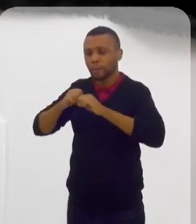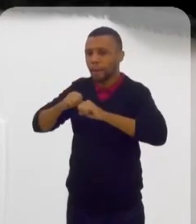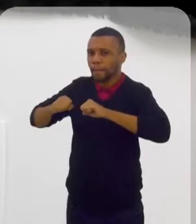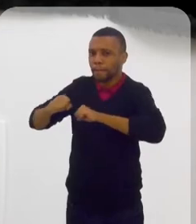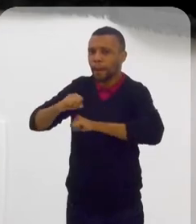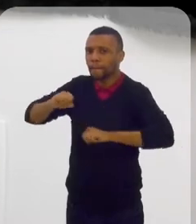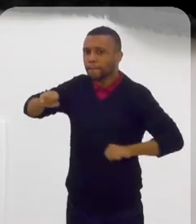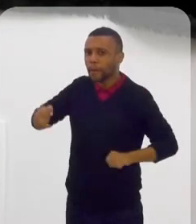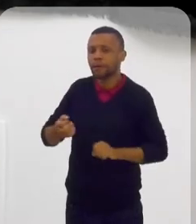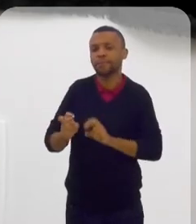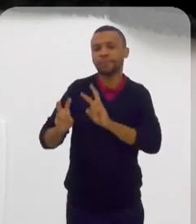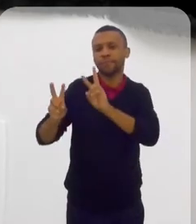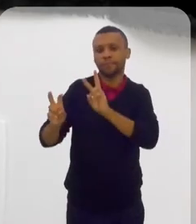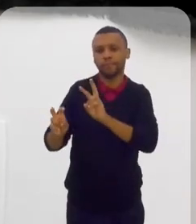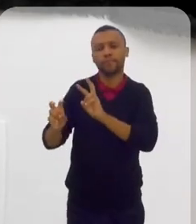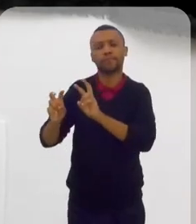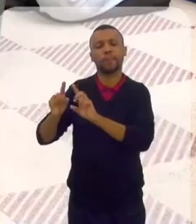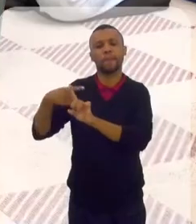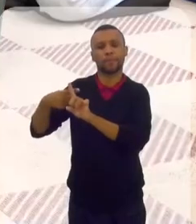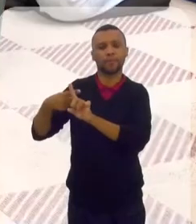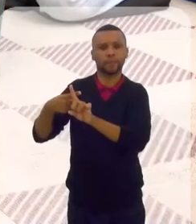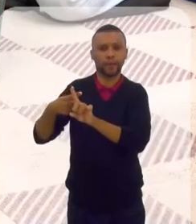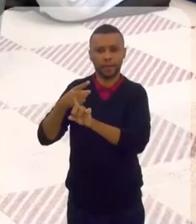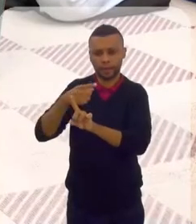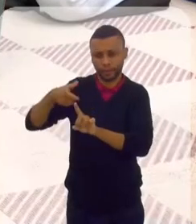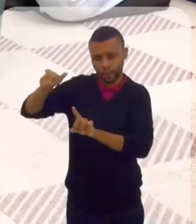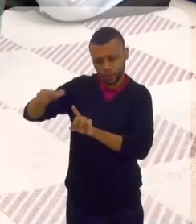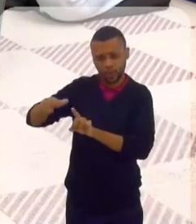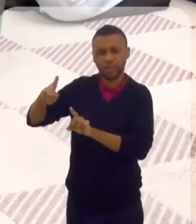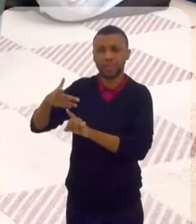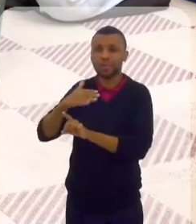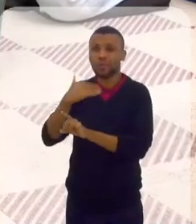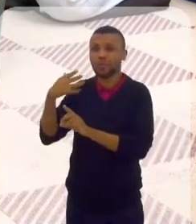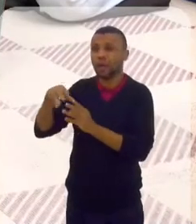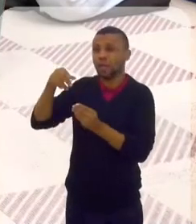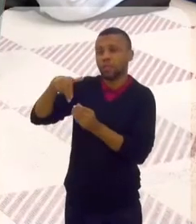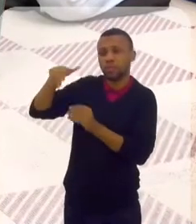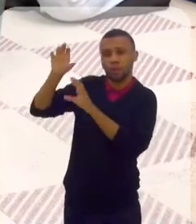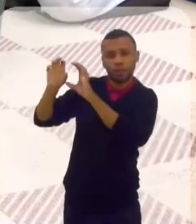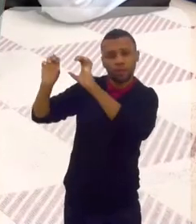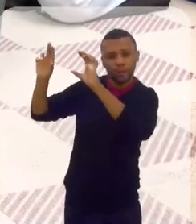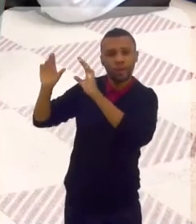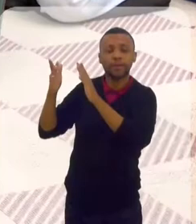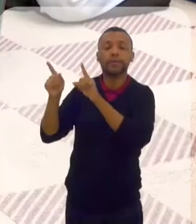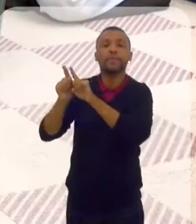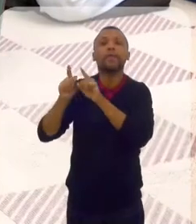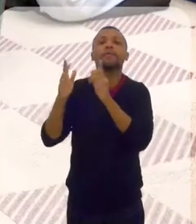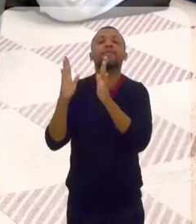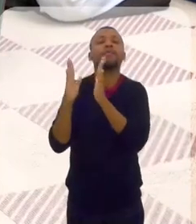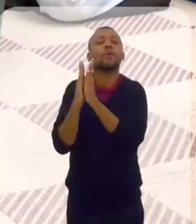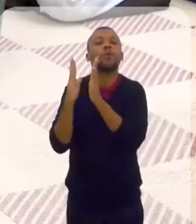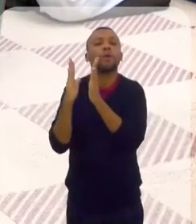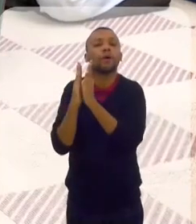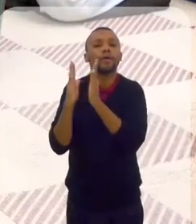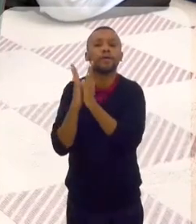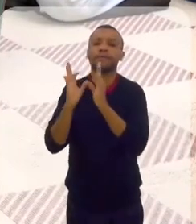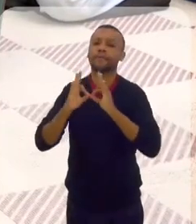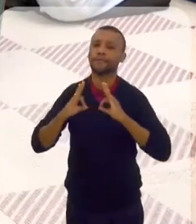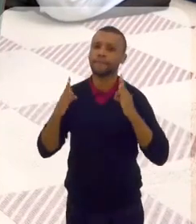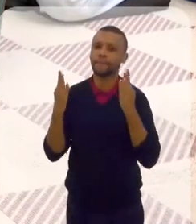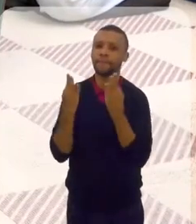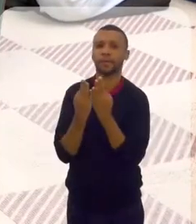de forma de... Sem dúvida, essa pessoa está sendo beneficiada na outra vida. E fazer as orações também para as pessoas. Geralmente,